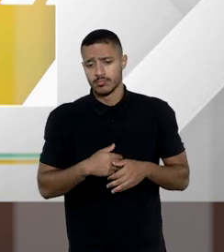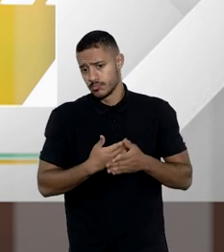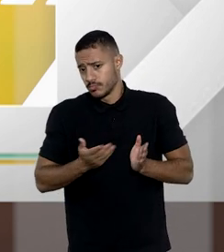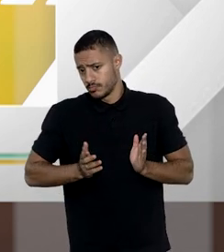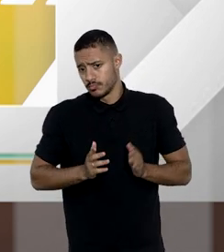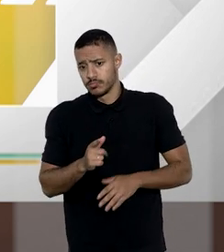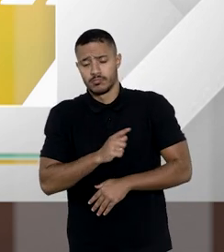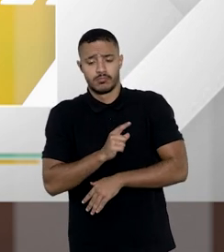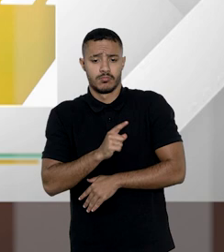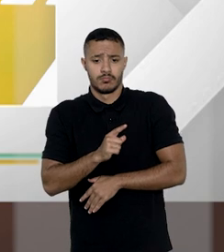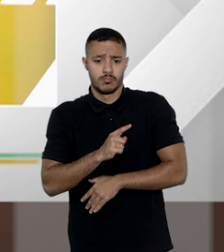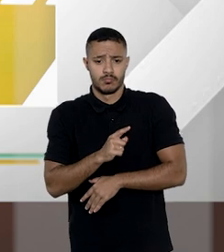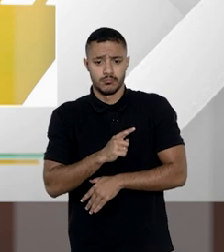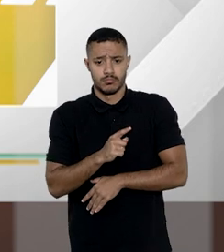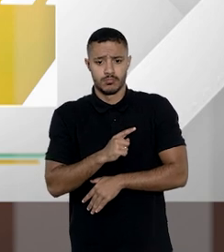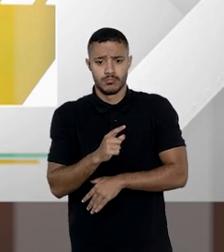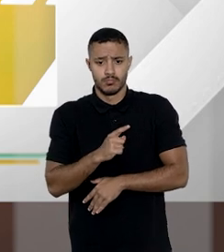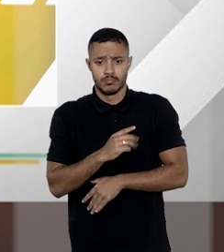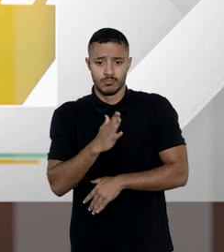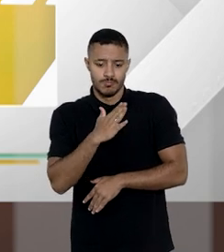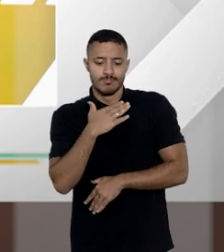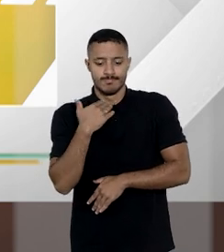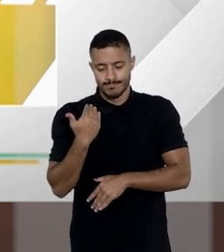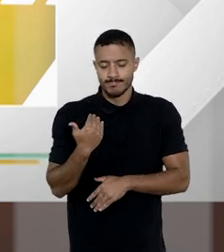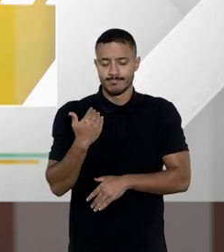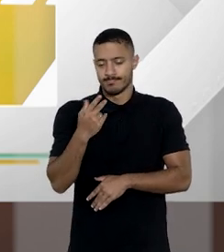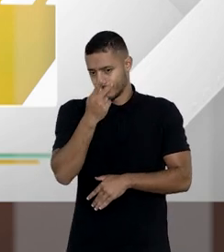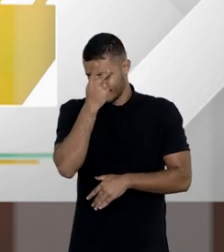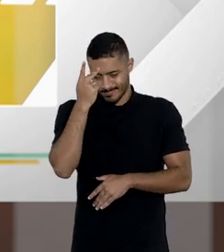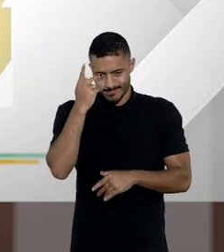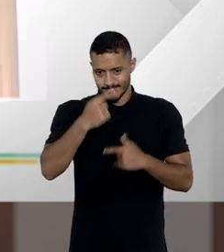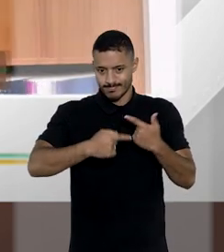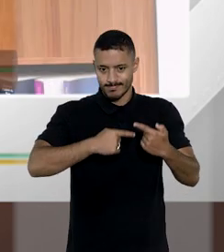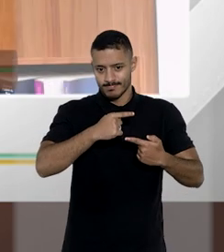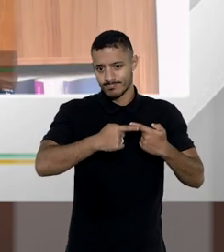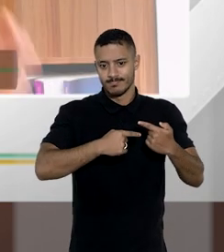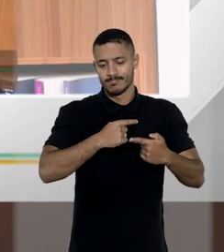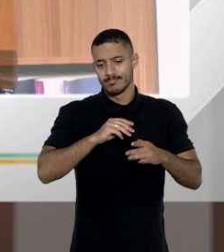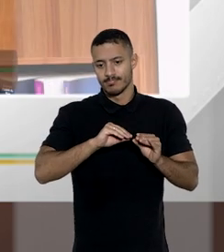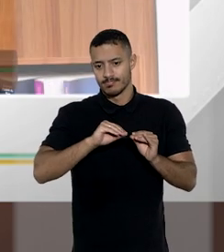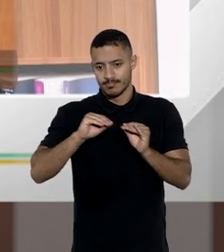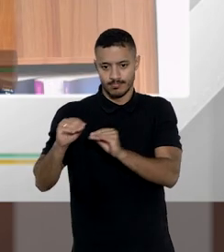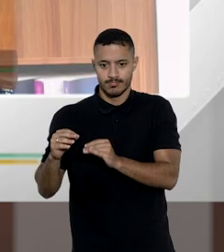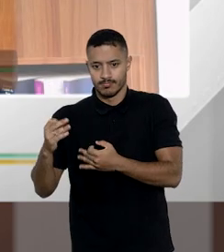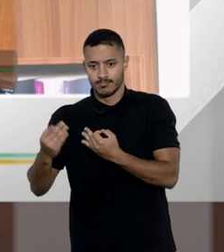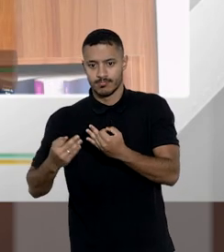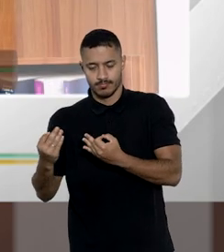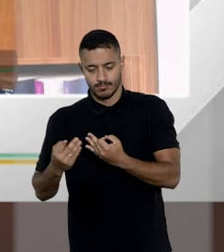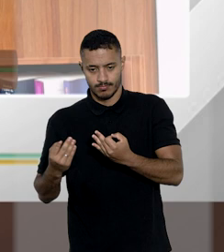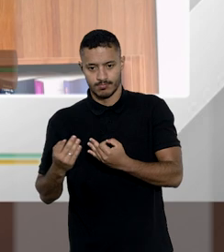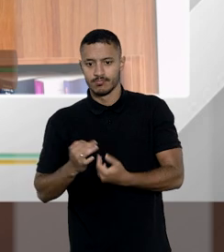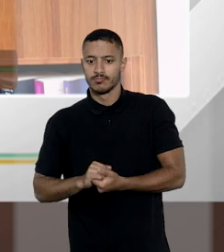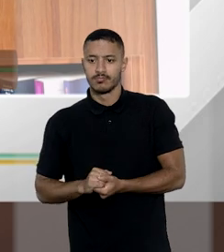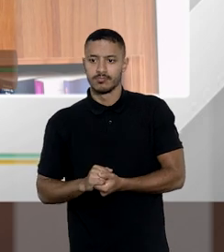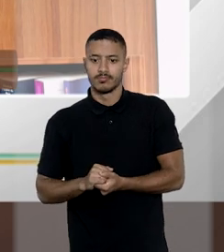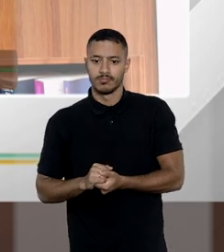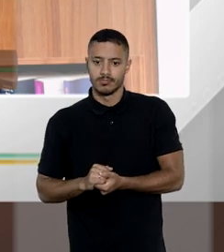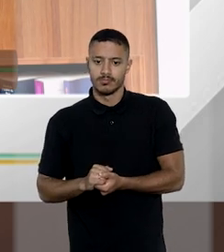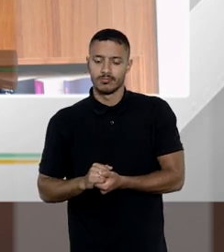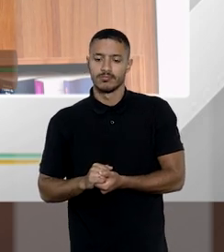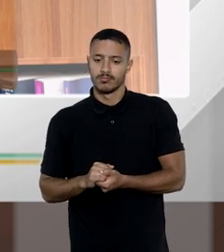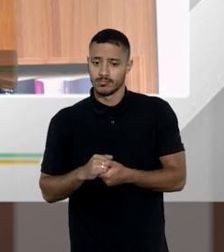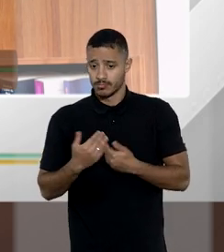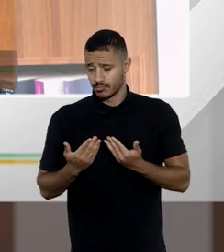nós temos a partir do momento da morte do autor de herança a transferência das suas relações jurídicas ativas e passivas